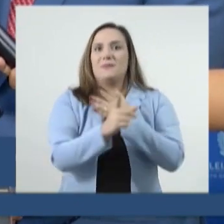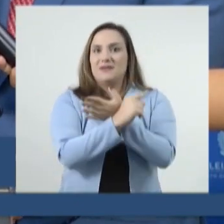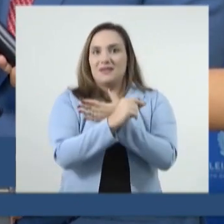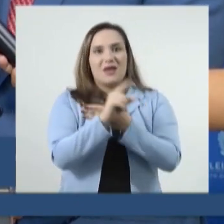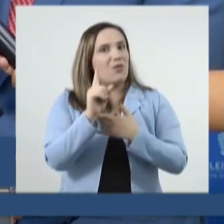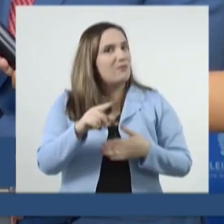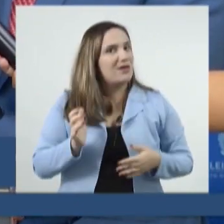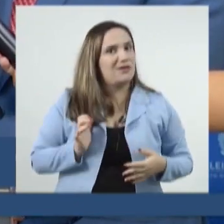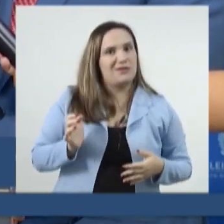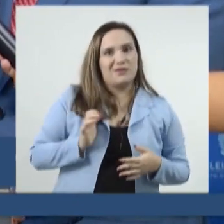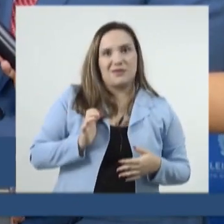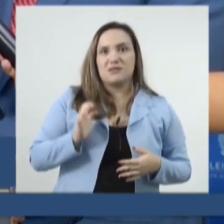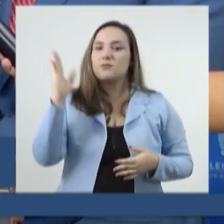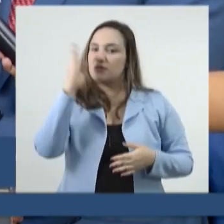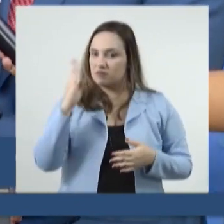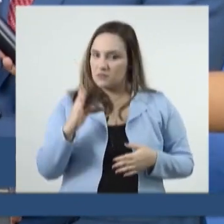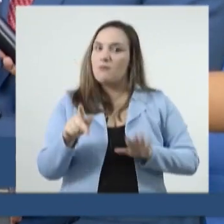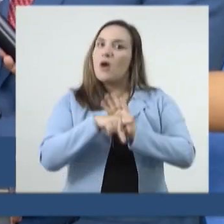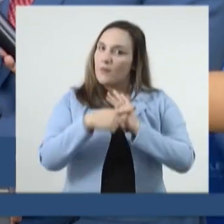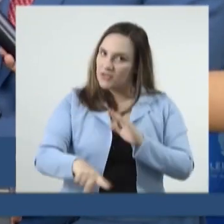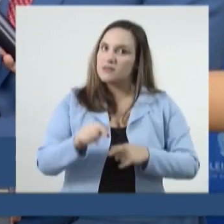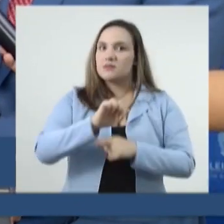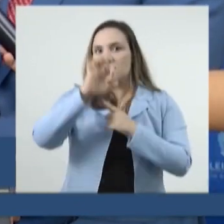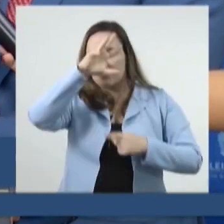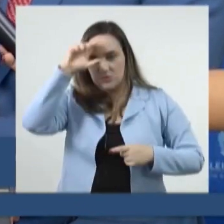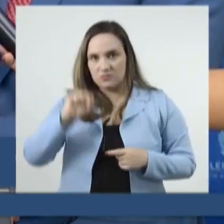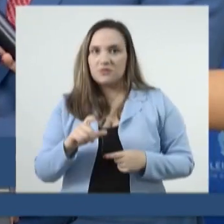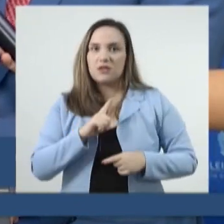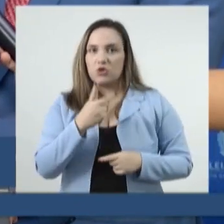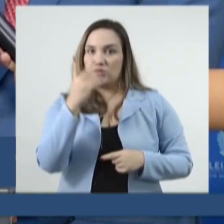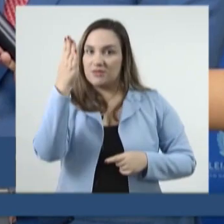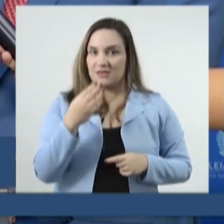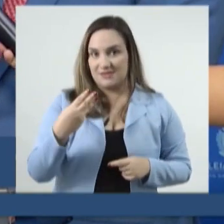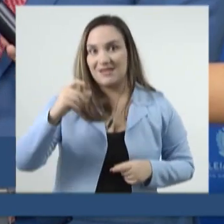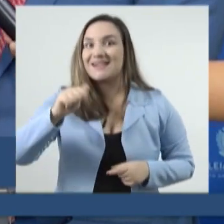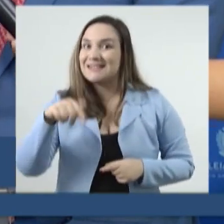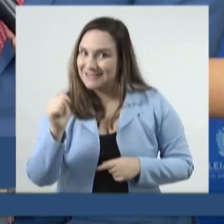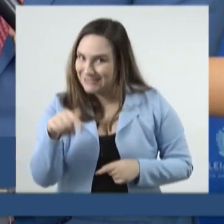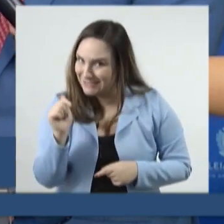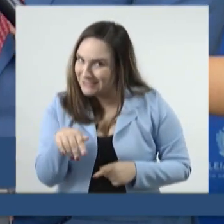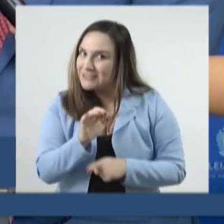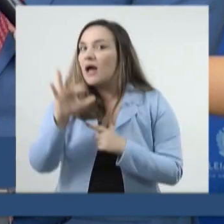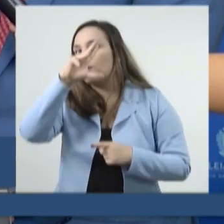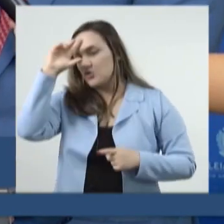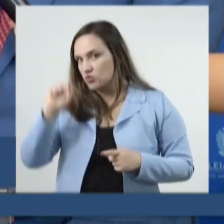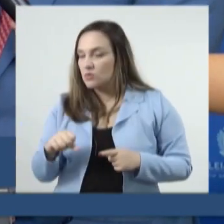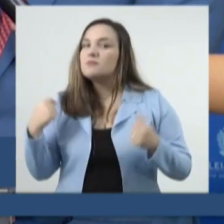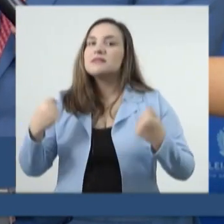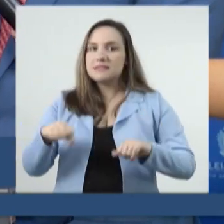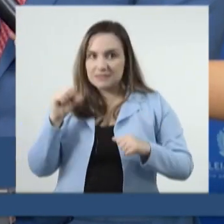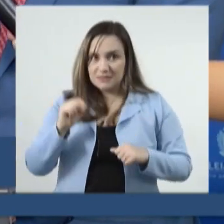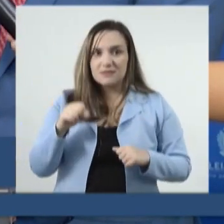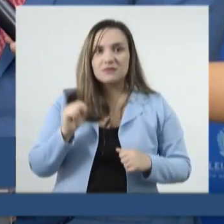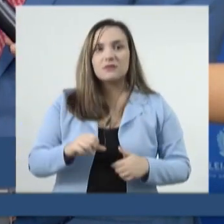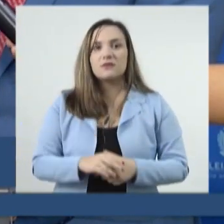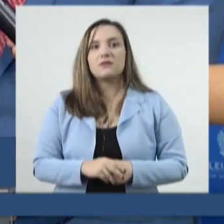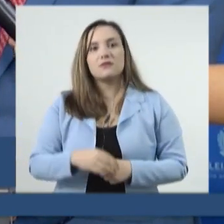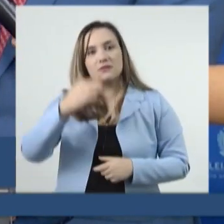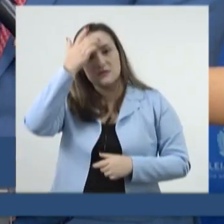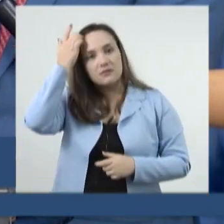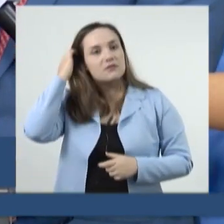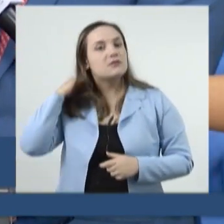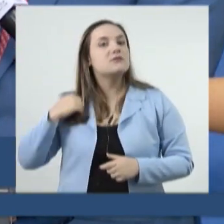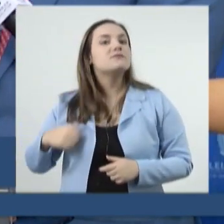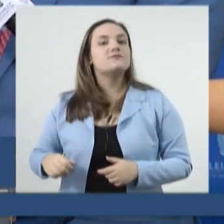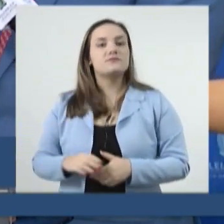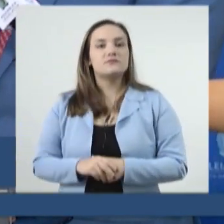inteiro, claro que brasileiro e suma do grossense, dois terços deles estão aqui, e que a gente precisava regulamentar